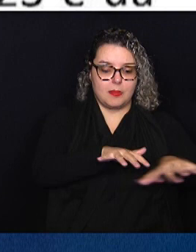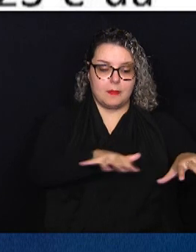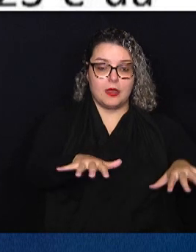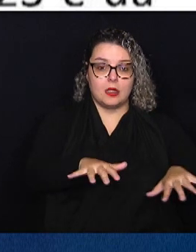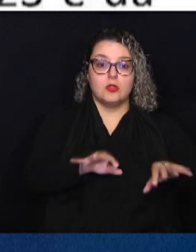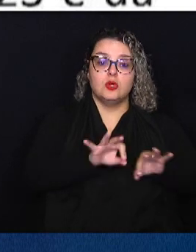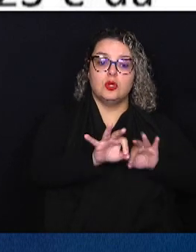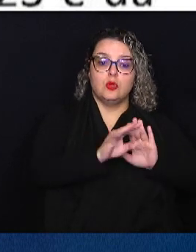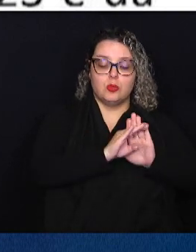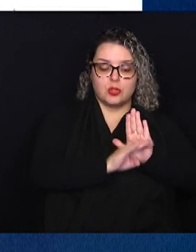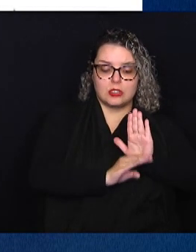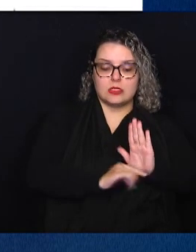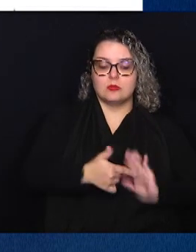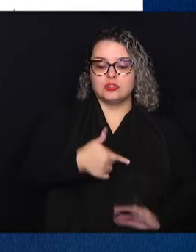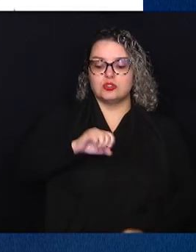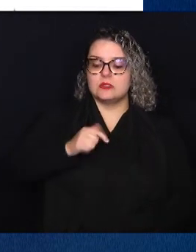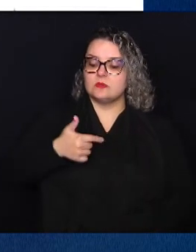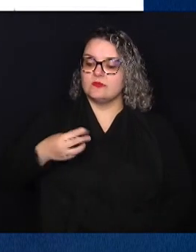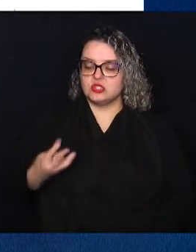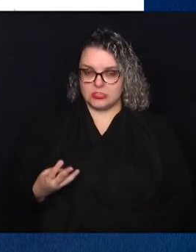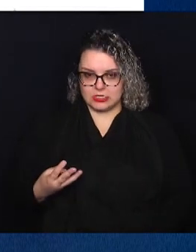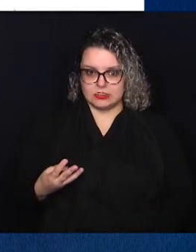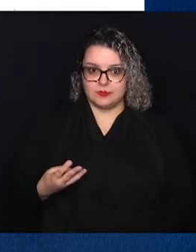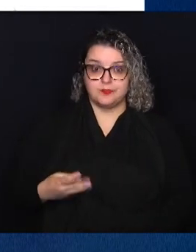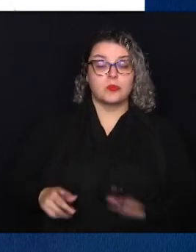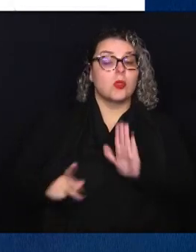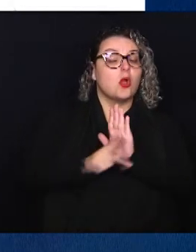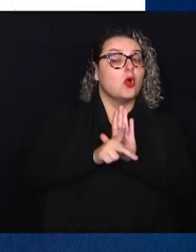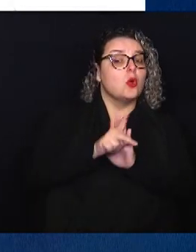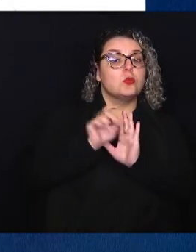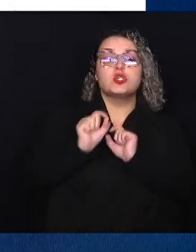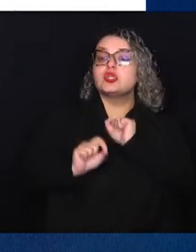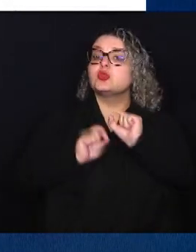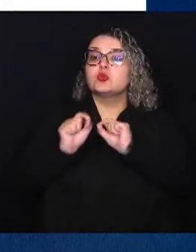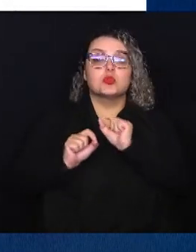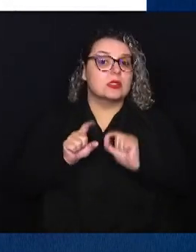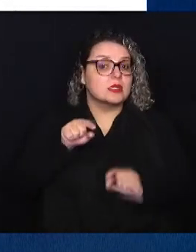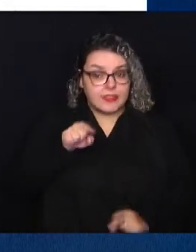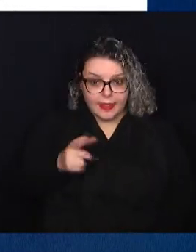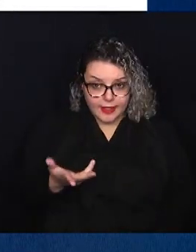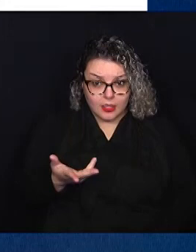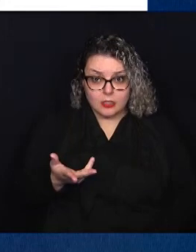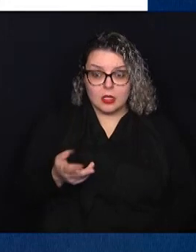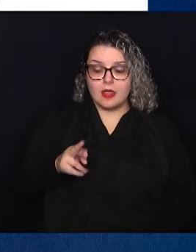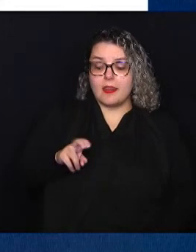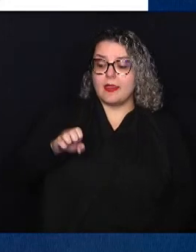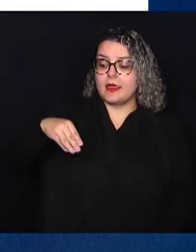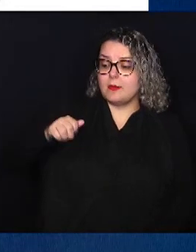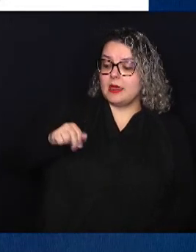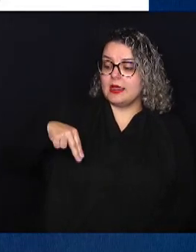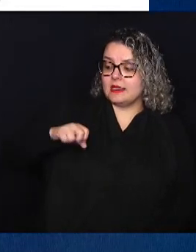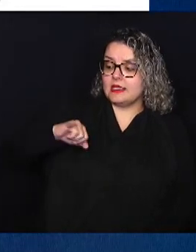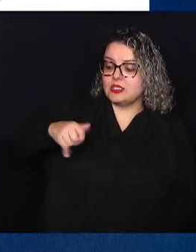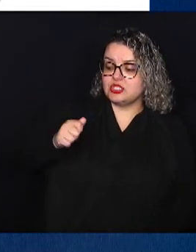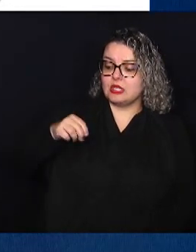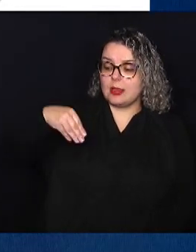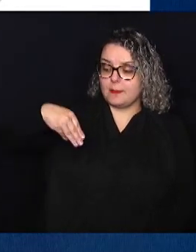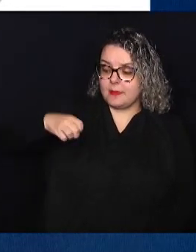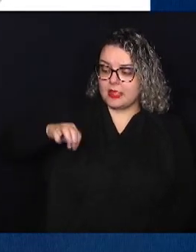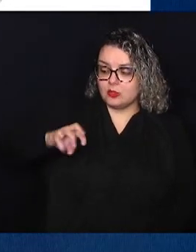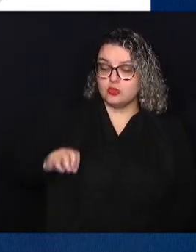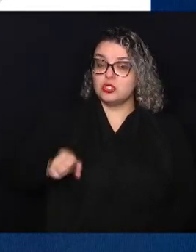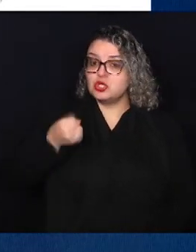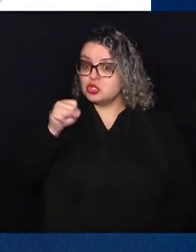programa de 2023. O projeto trata-se de remanejamento de oito emendas impositivas no